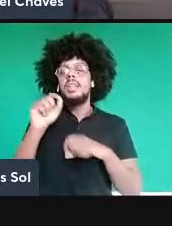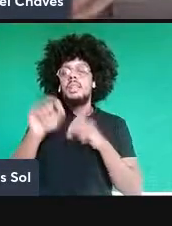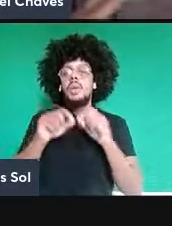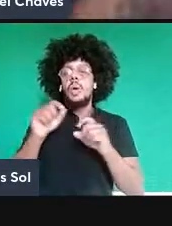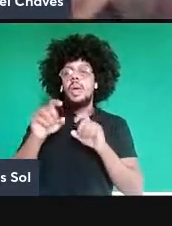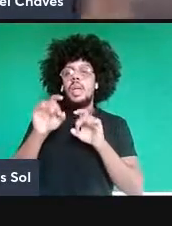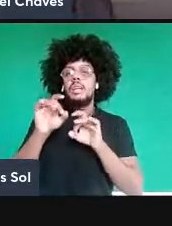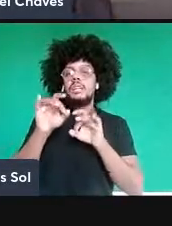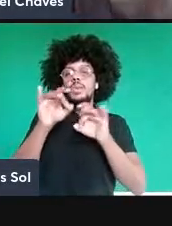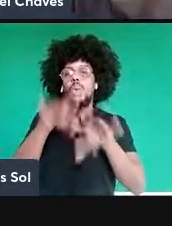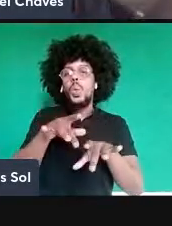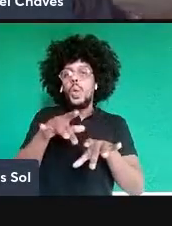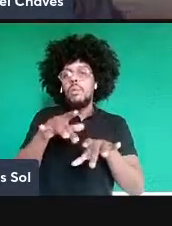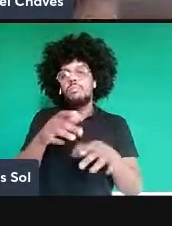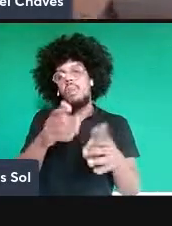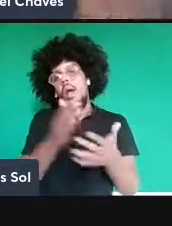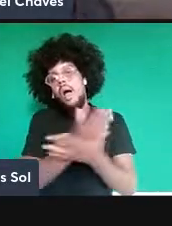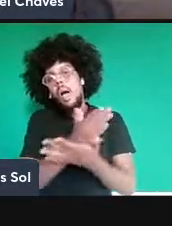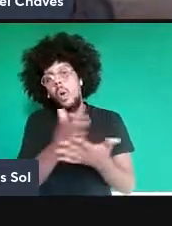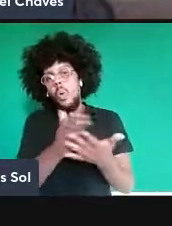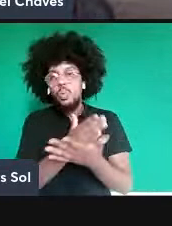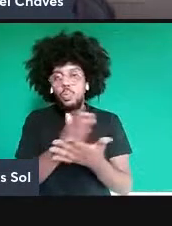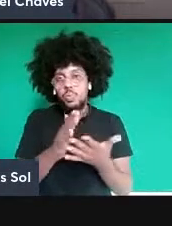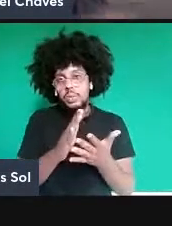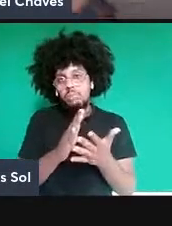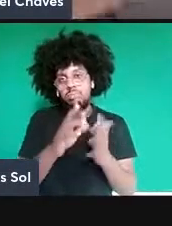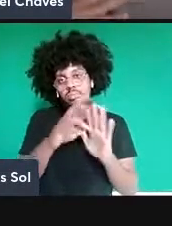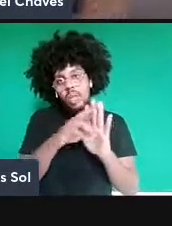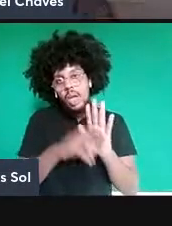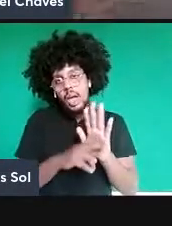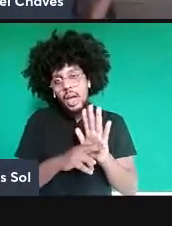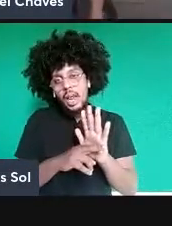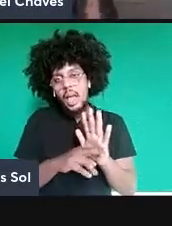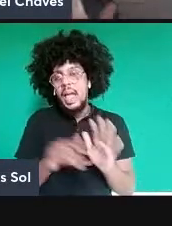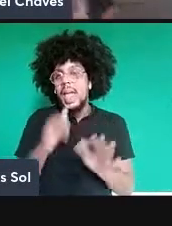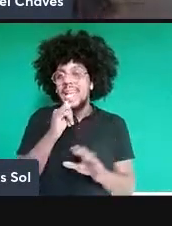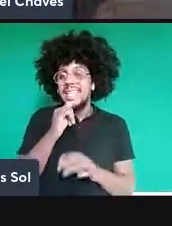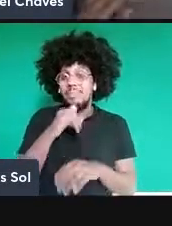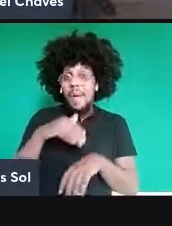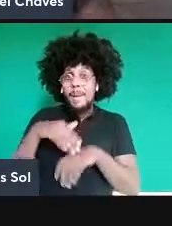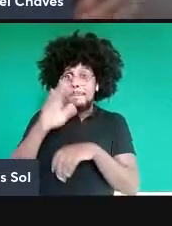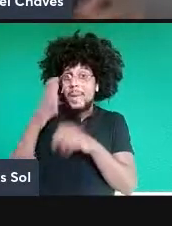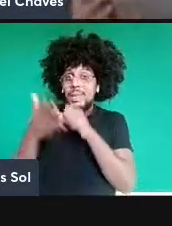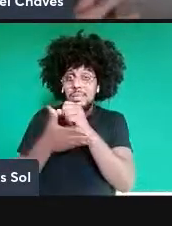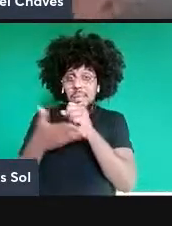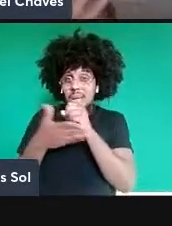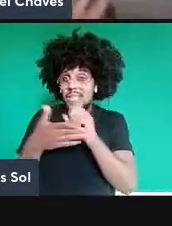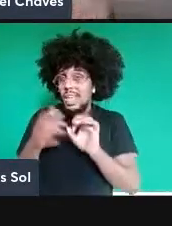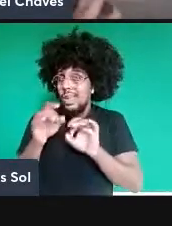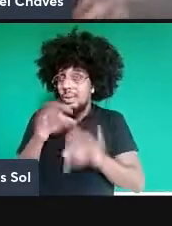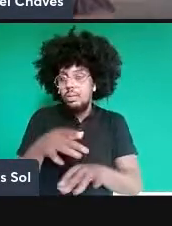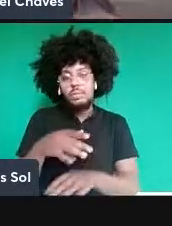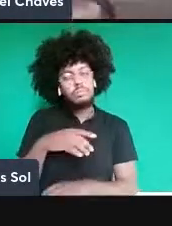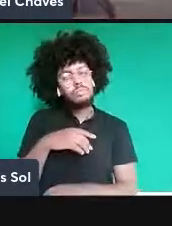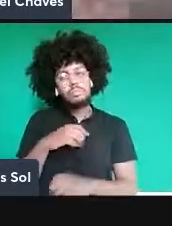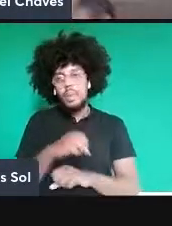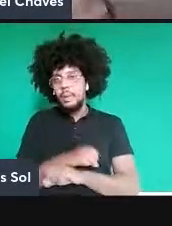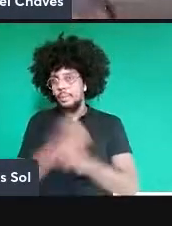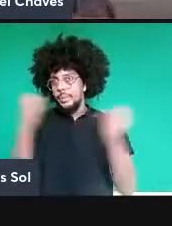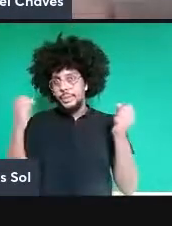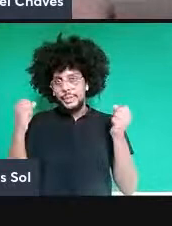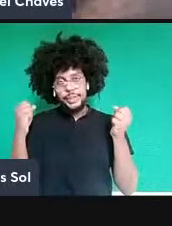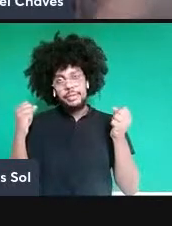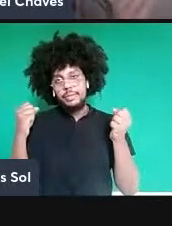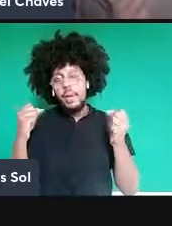quântica. não as mais usuais de muitos mundos, Copenhagen, Bonn, essas ainda não são possíveis de serem excluídas. Mas